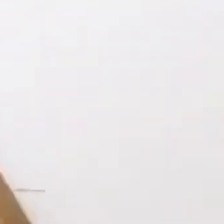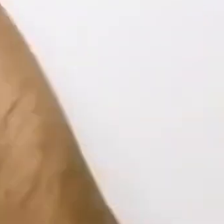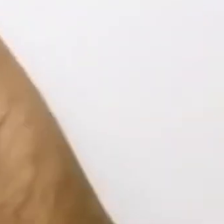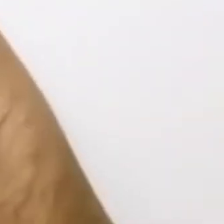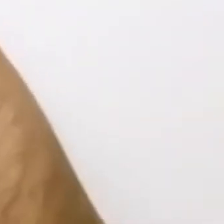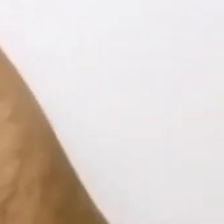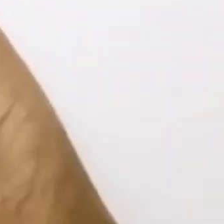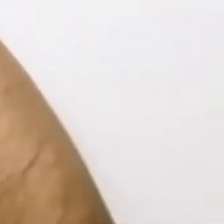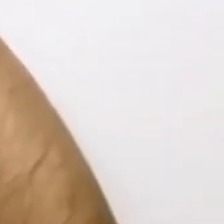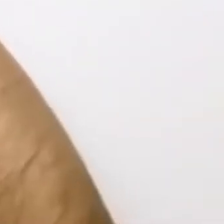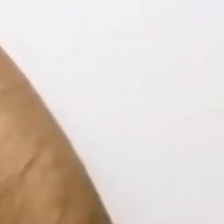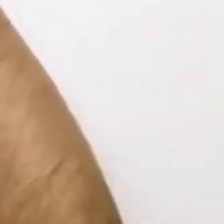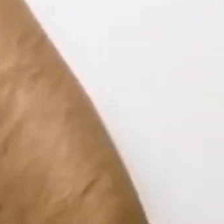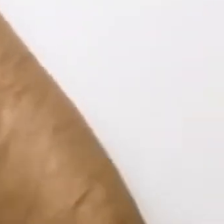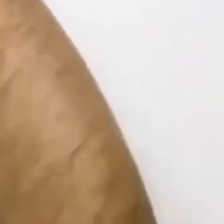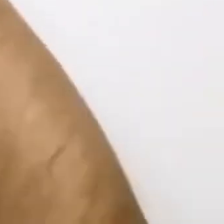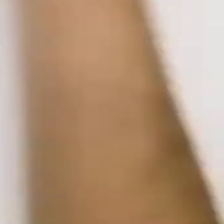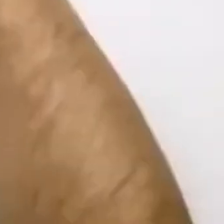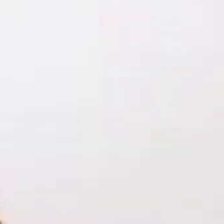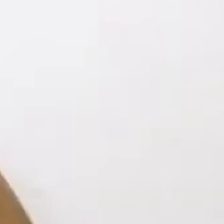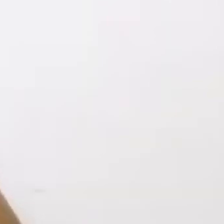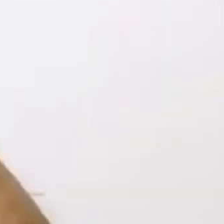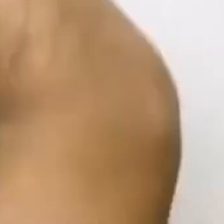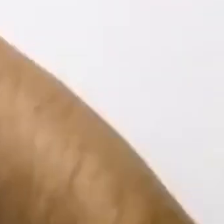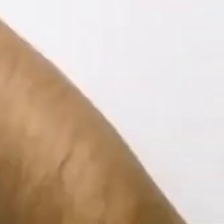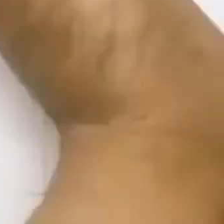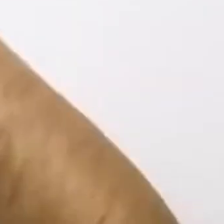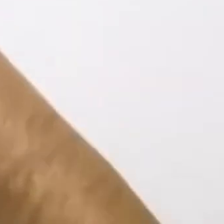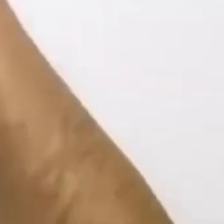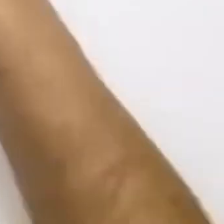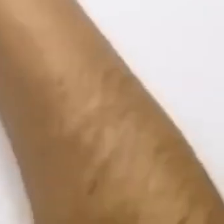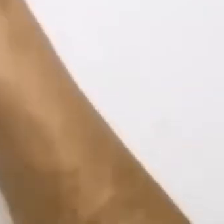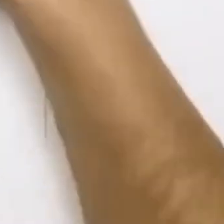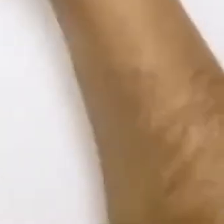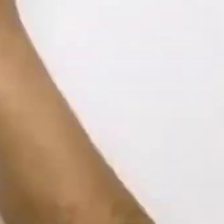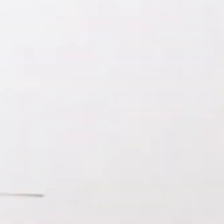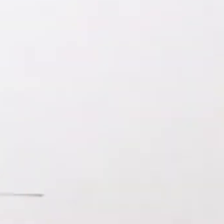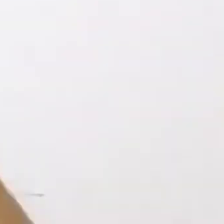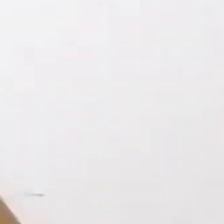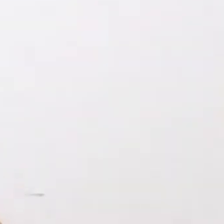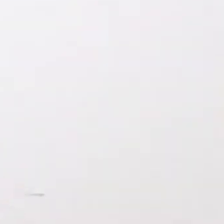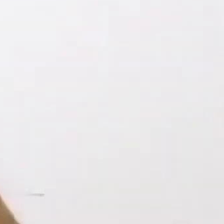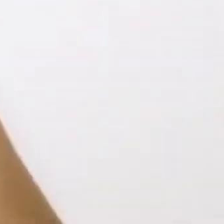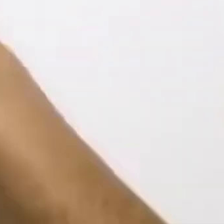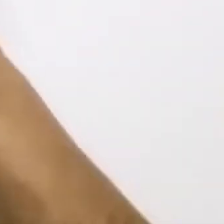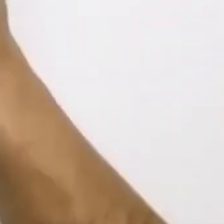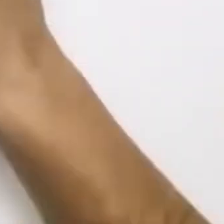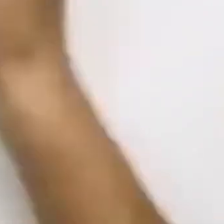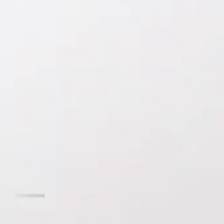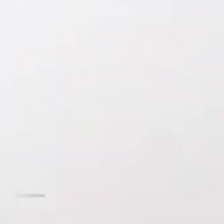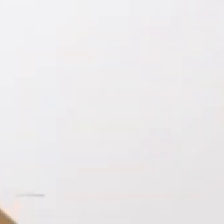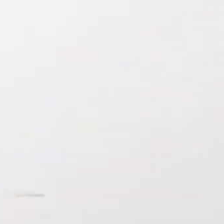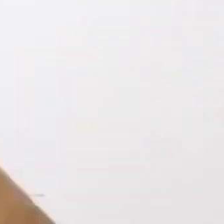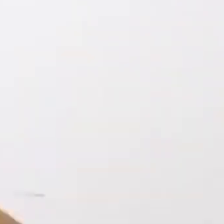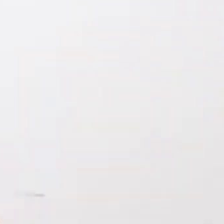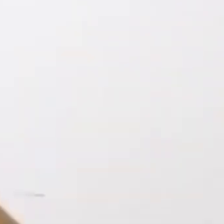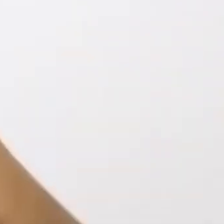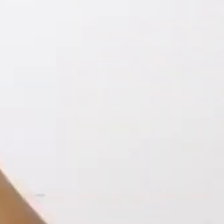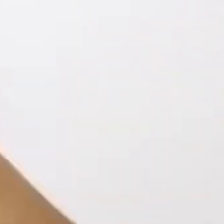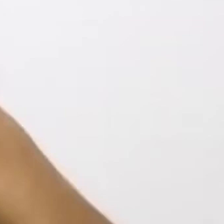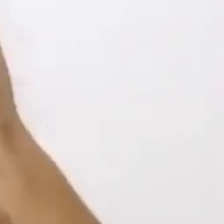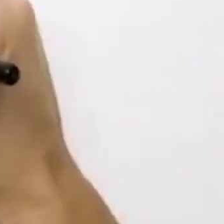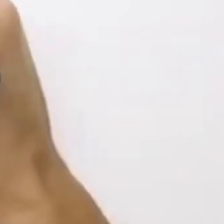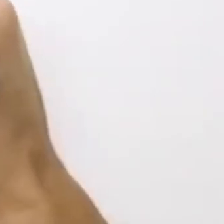Consumidor. Você tem papel fundamental para o controle da qualidade dos produtos orgânicos. Fique atento